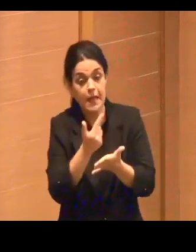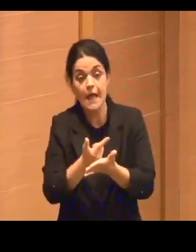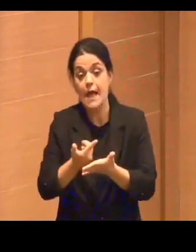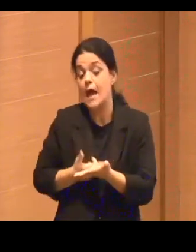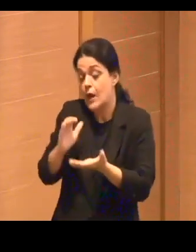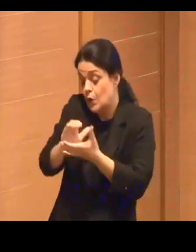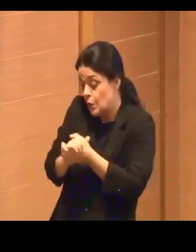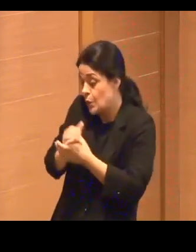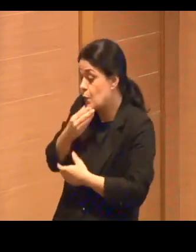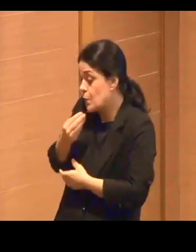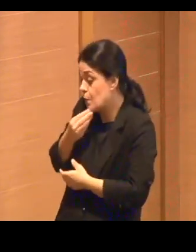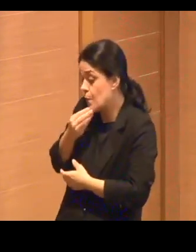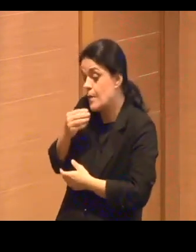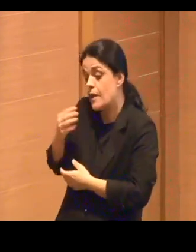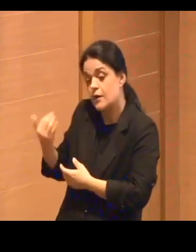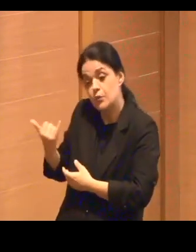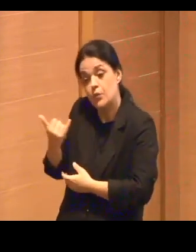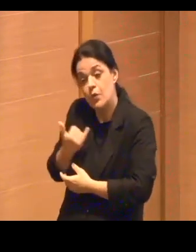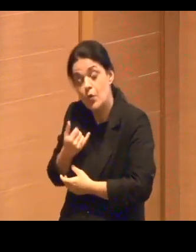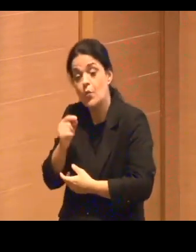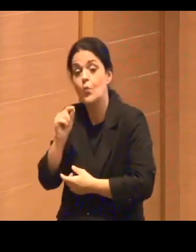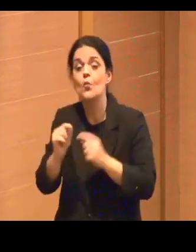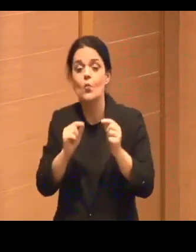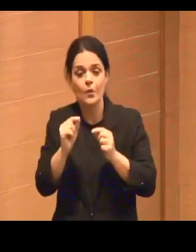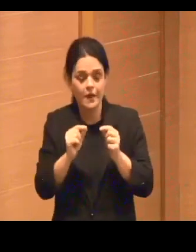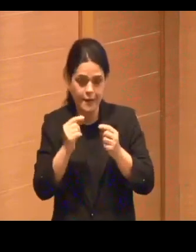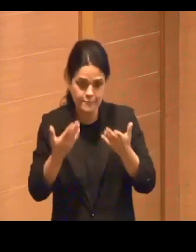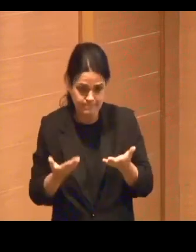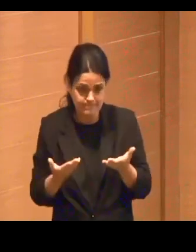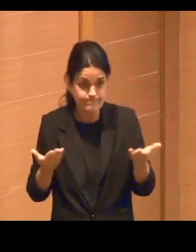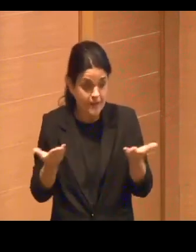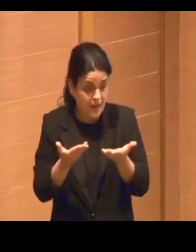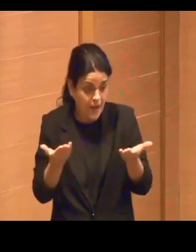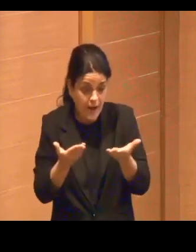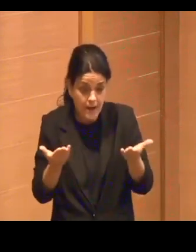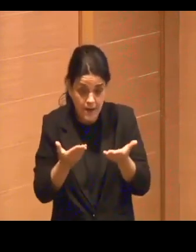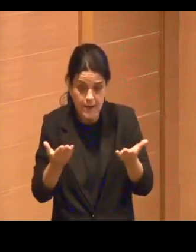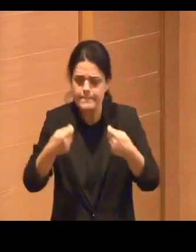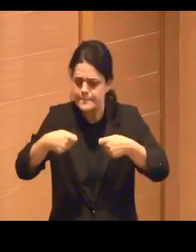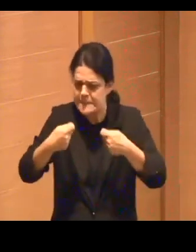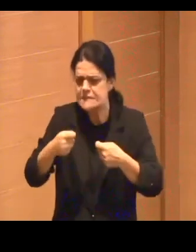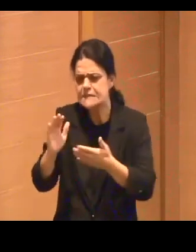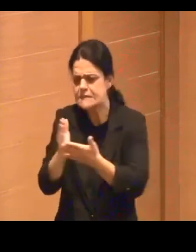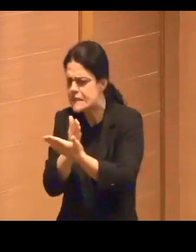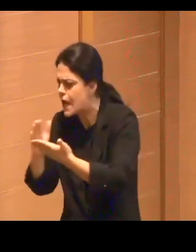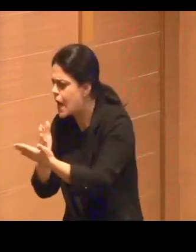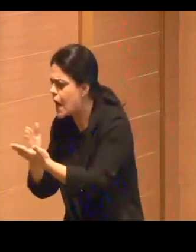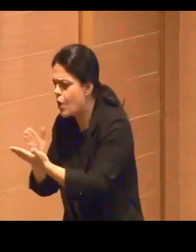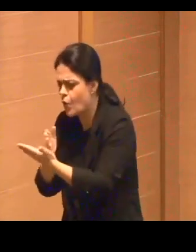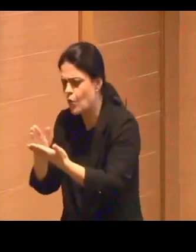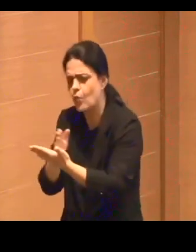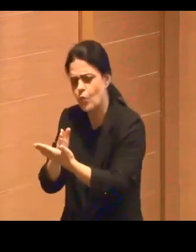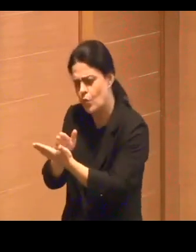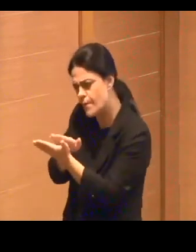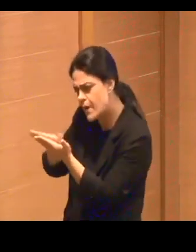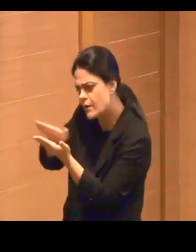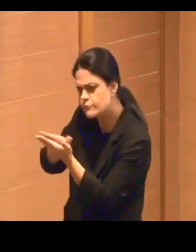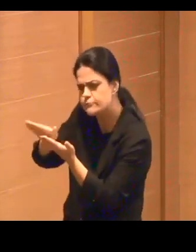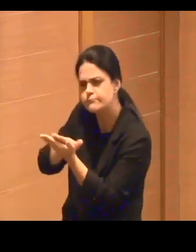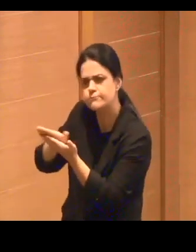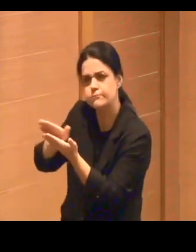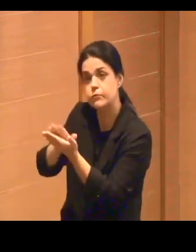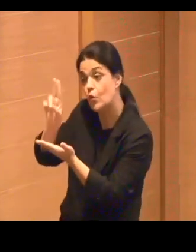que esse ano a gente deveria, dado que algumas editoras universitárias estavam